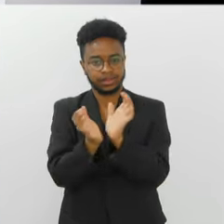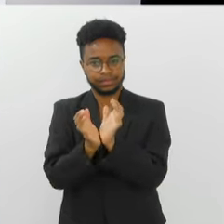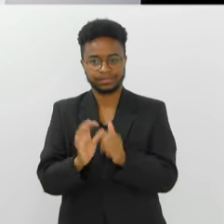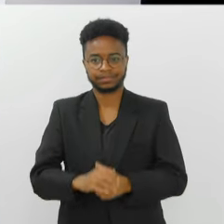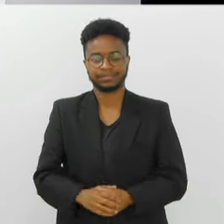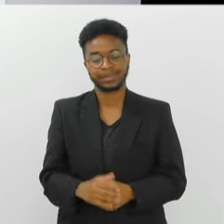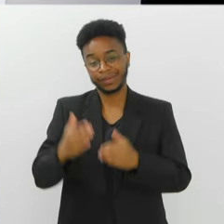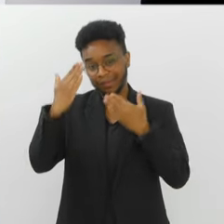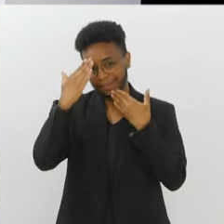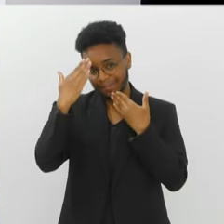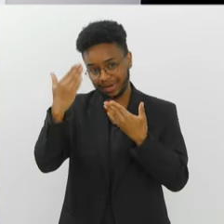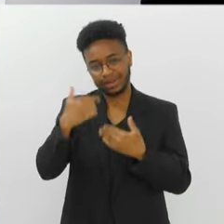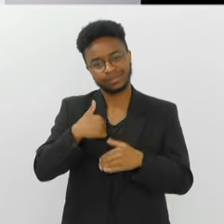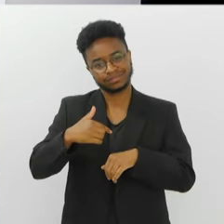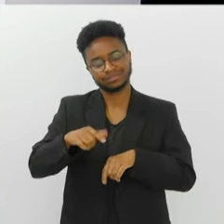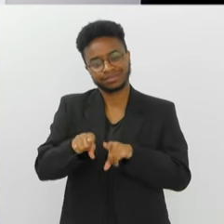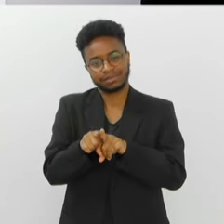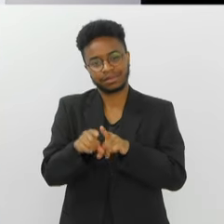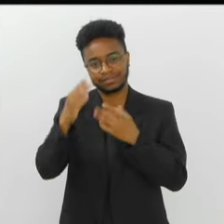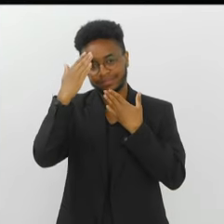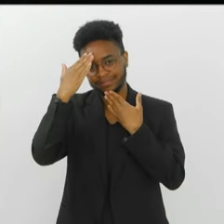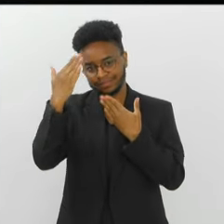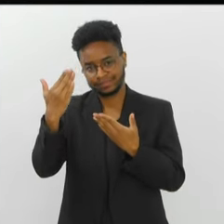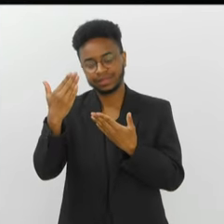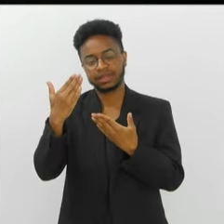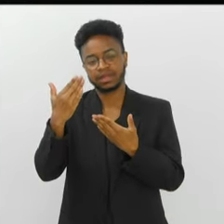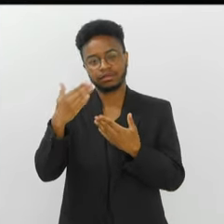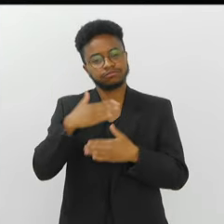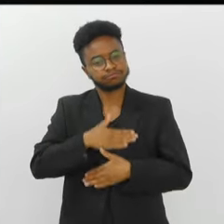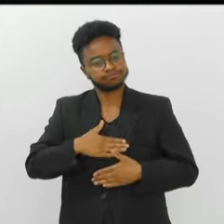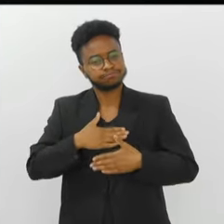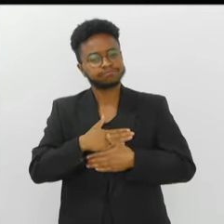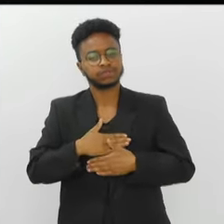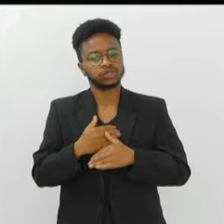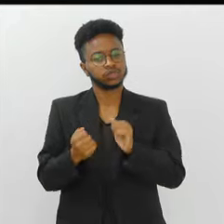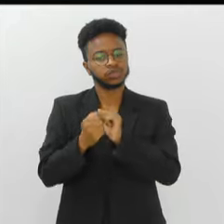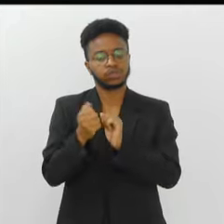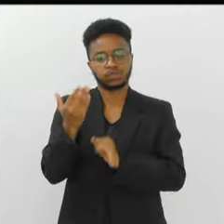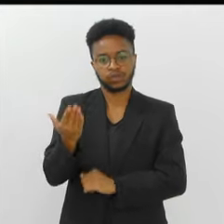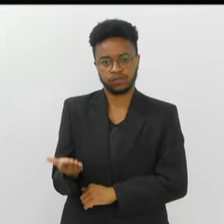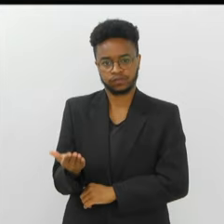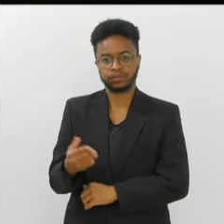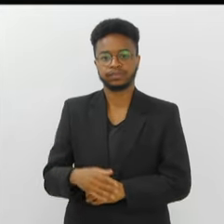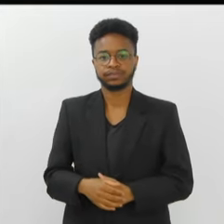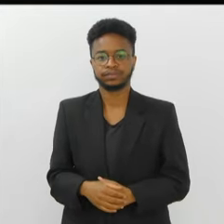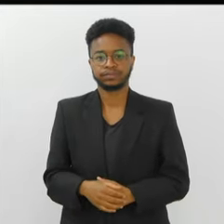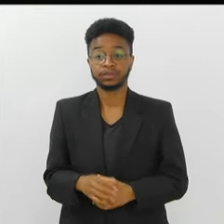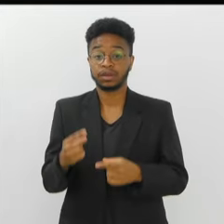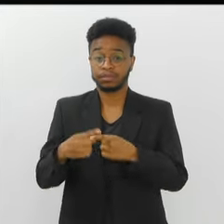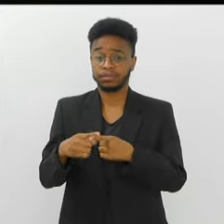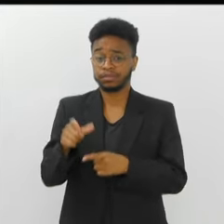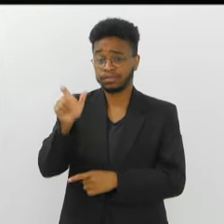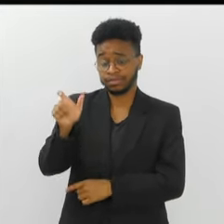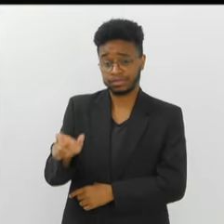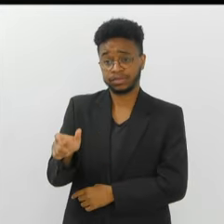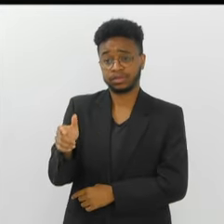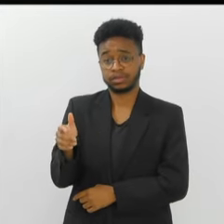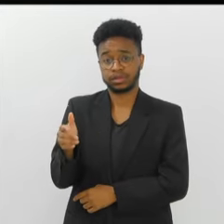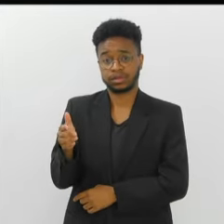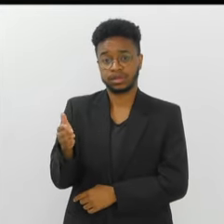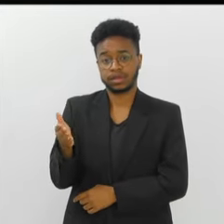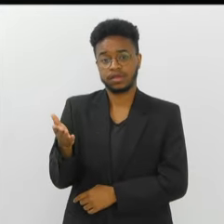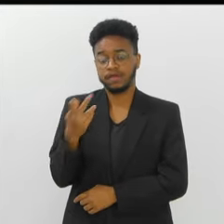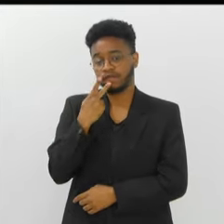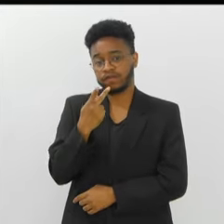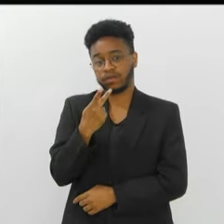e toda a sua equipe. Muito obrigado. Eu que agradeço e imensa satisfação estar aqui com você, Mauro. Alguém que,